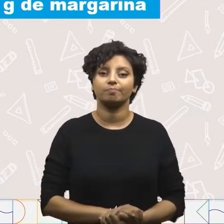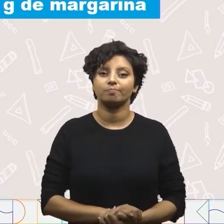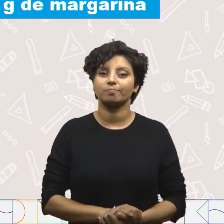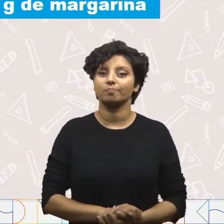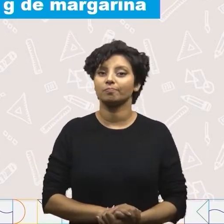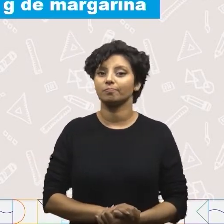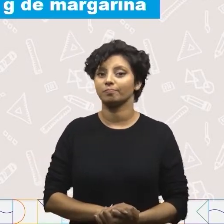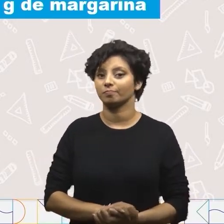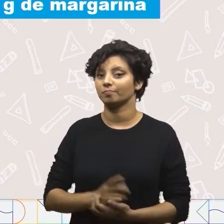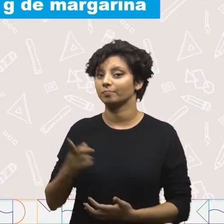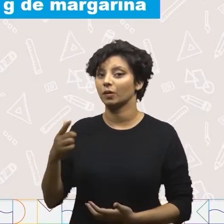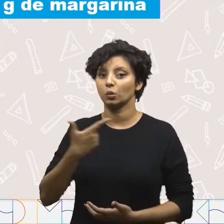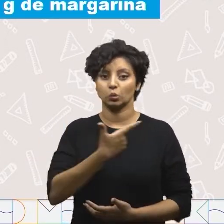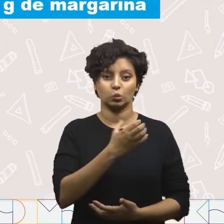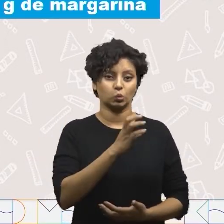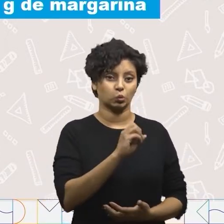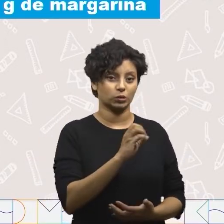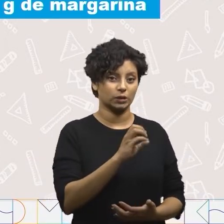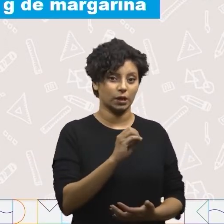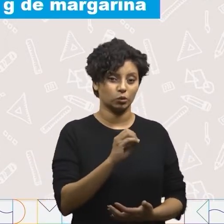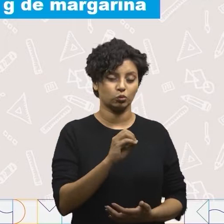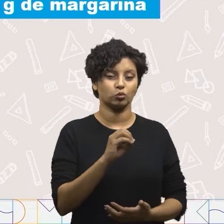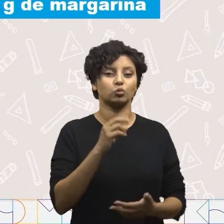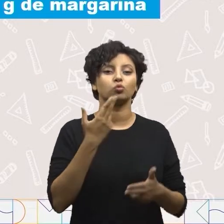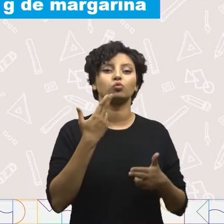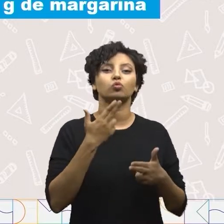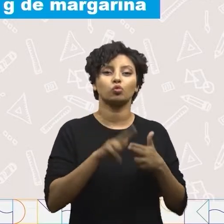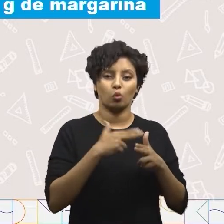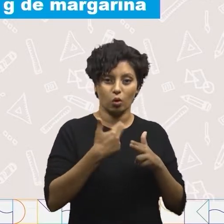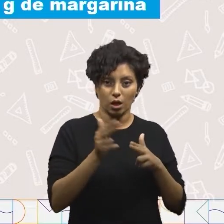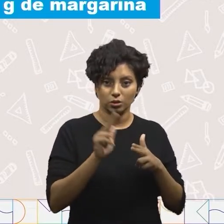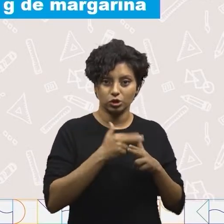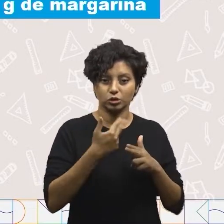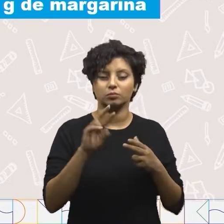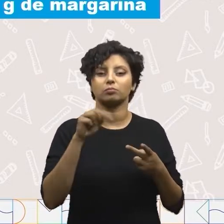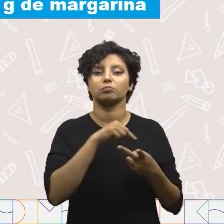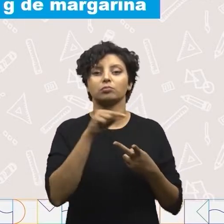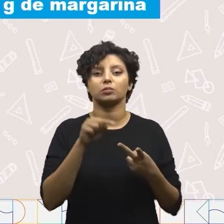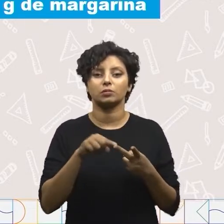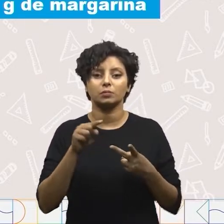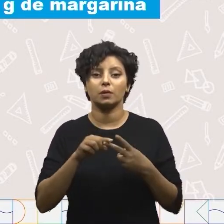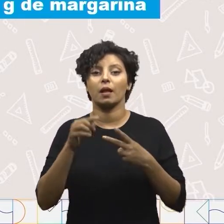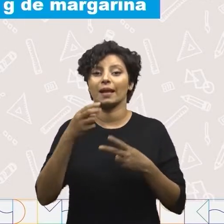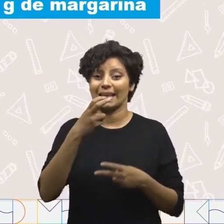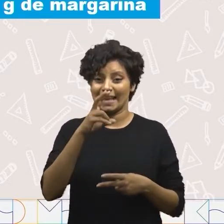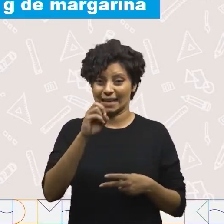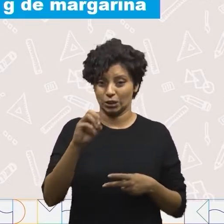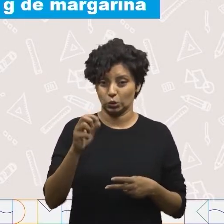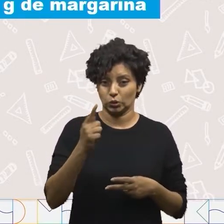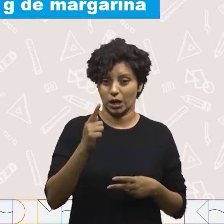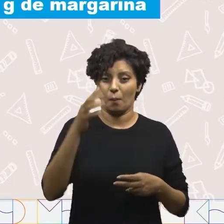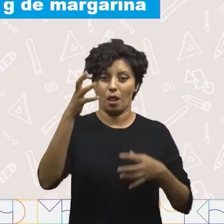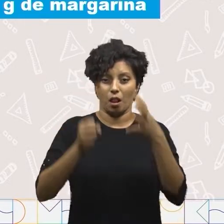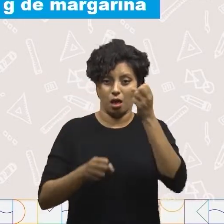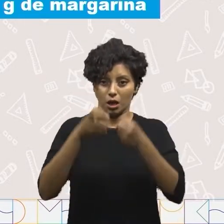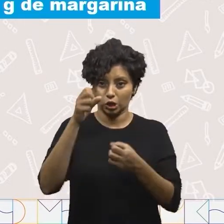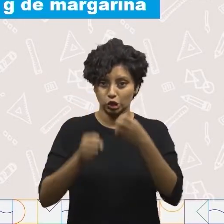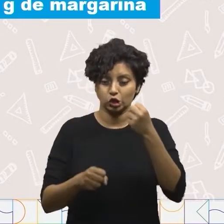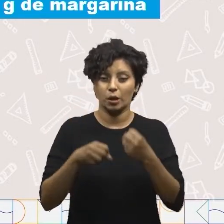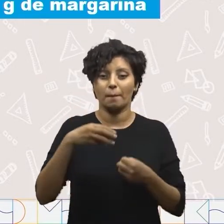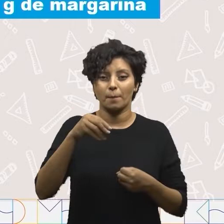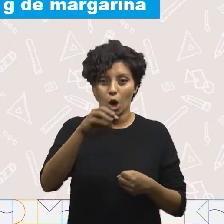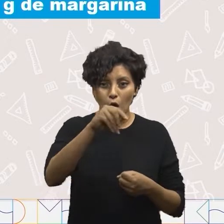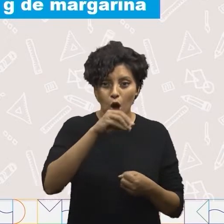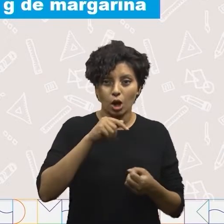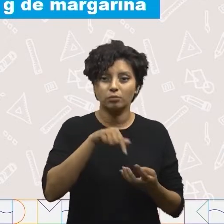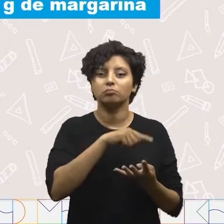Aqui nós temos 200 gramas de achocolatado, temos 500 gramas de leite em